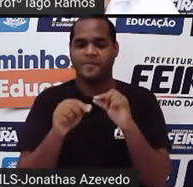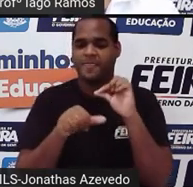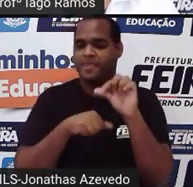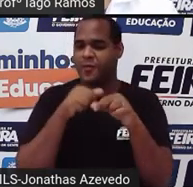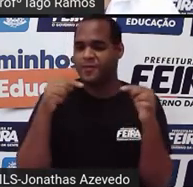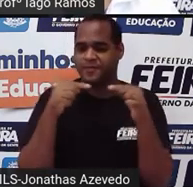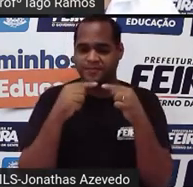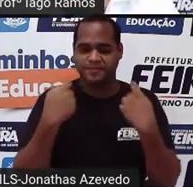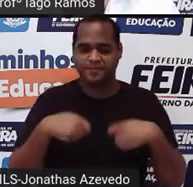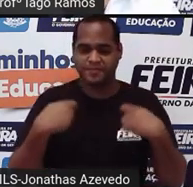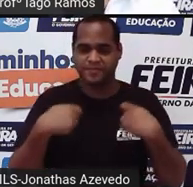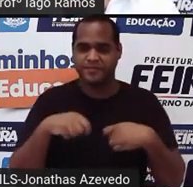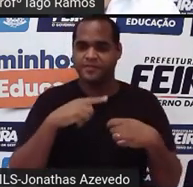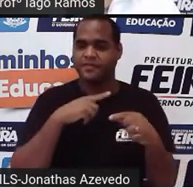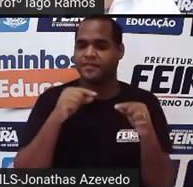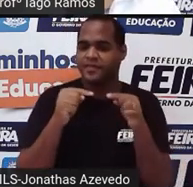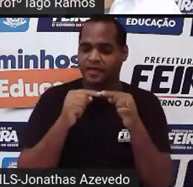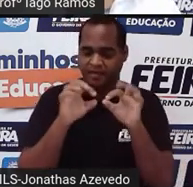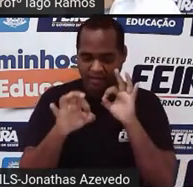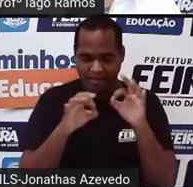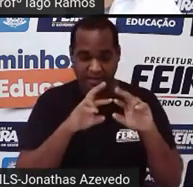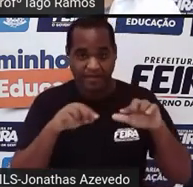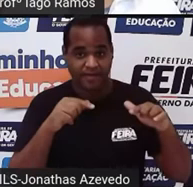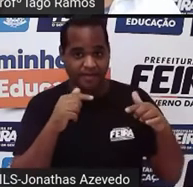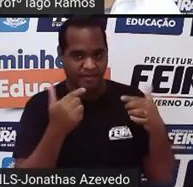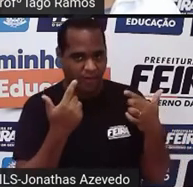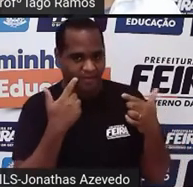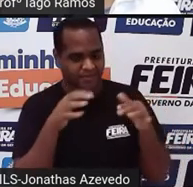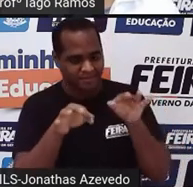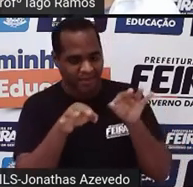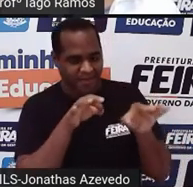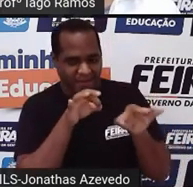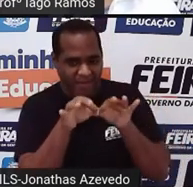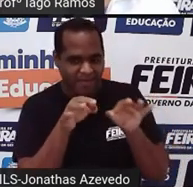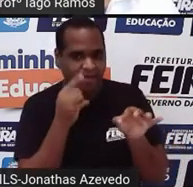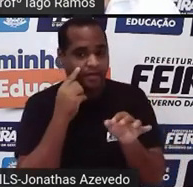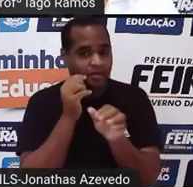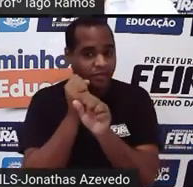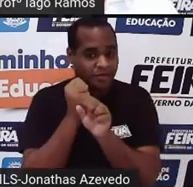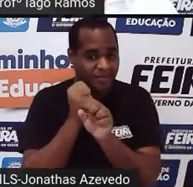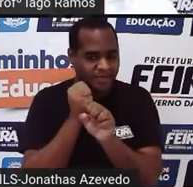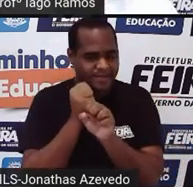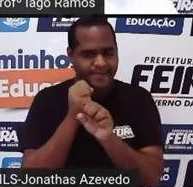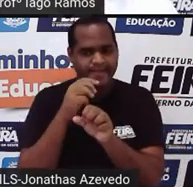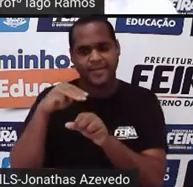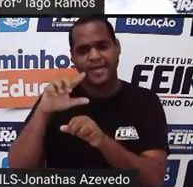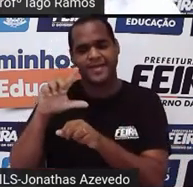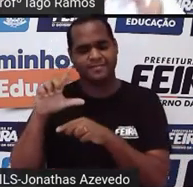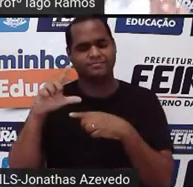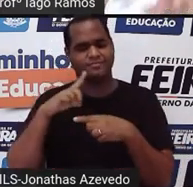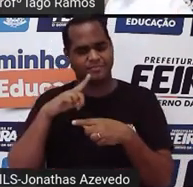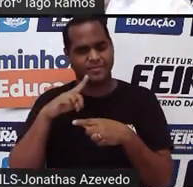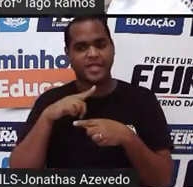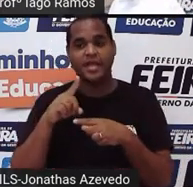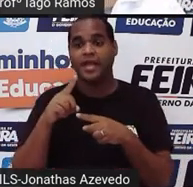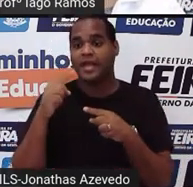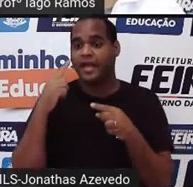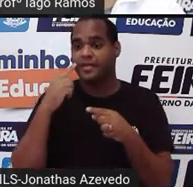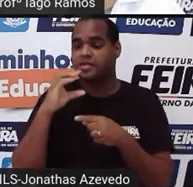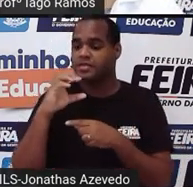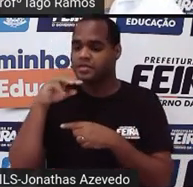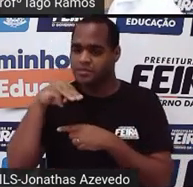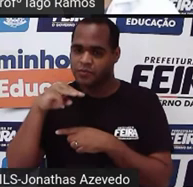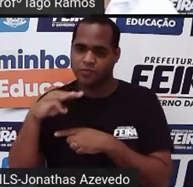saber que agora, já que a gente está trabalhando com a capacidade mililitros, a relação é com centímetro